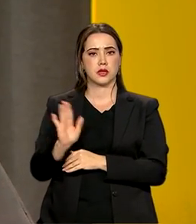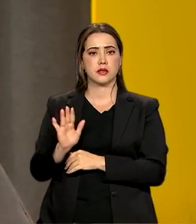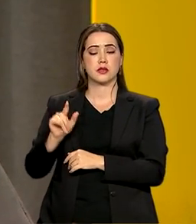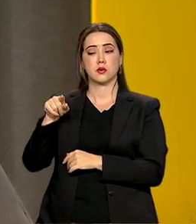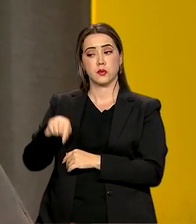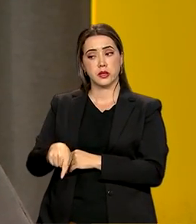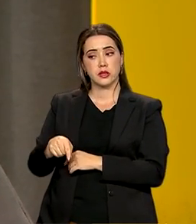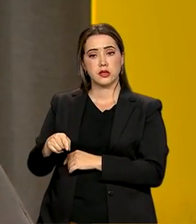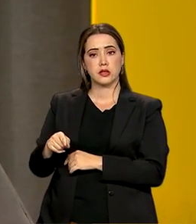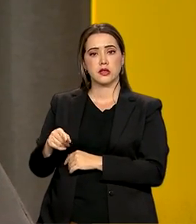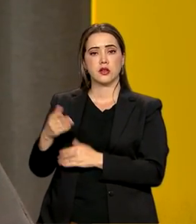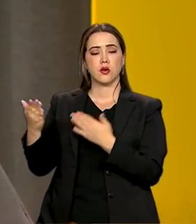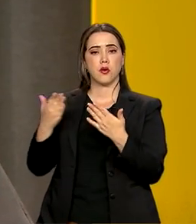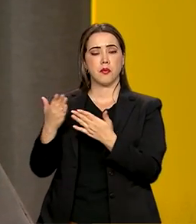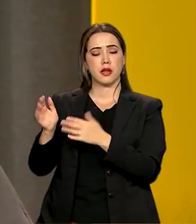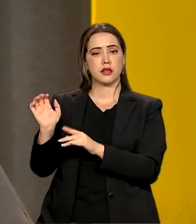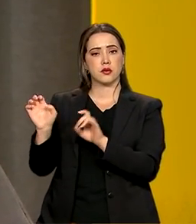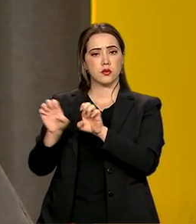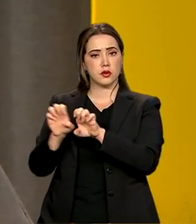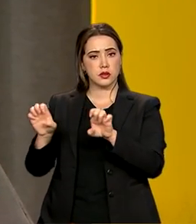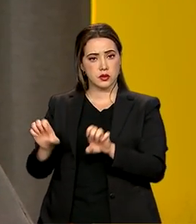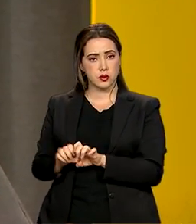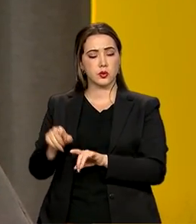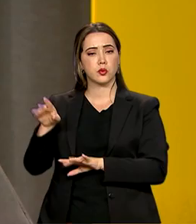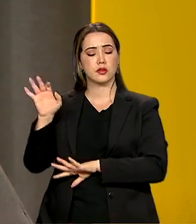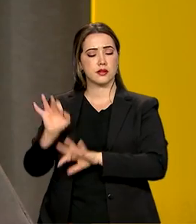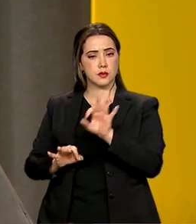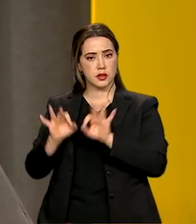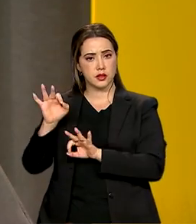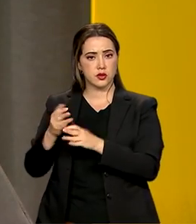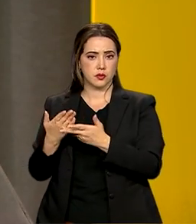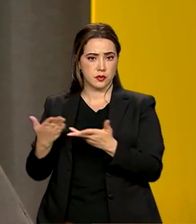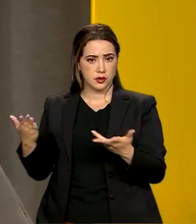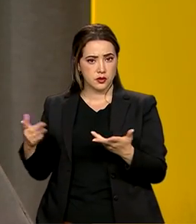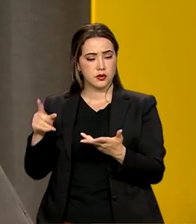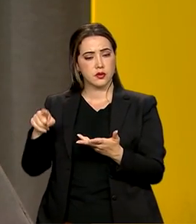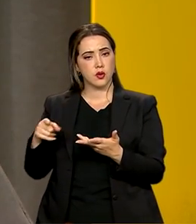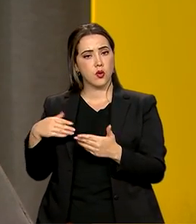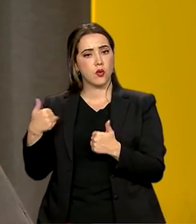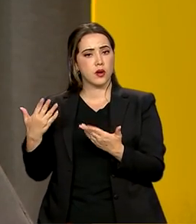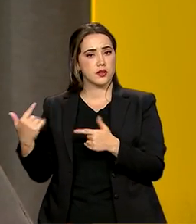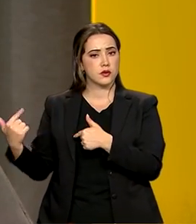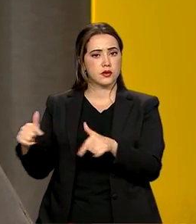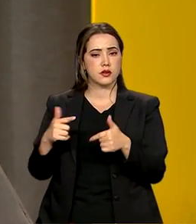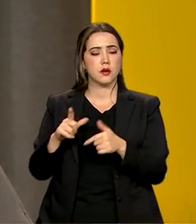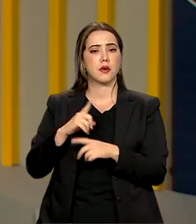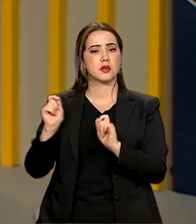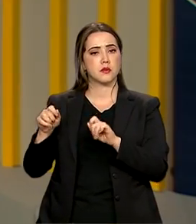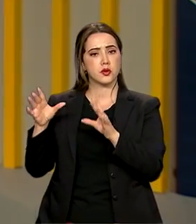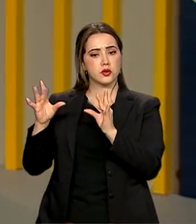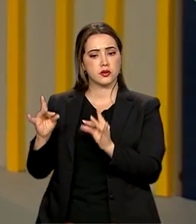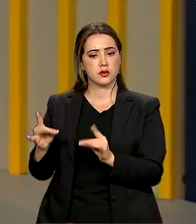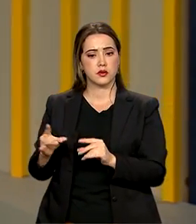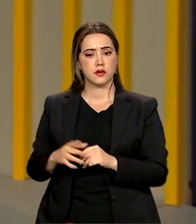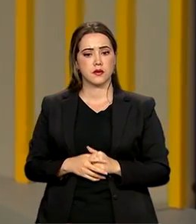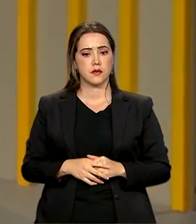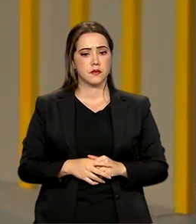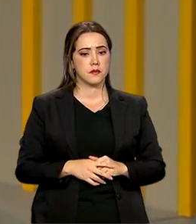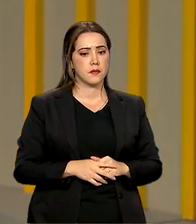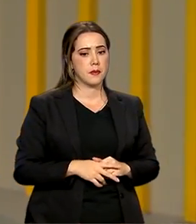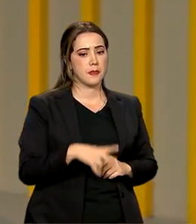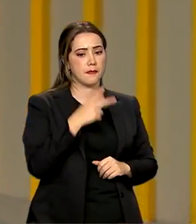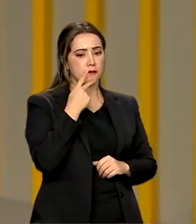aqui em termos de estrutura, desse planejamento todo? Que lições a gente pode destacar? Repetindo mais uma vez,